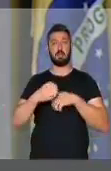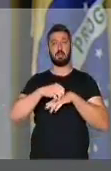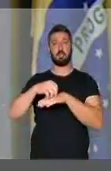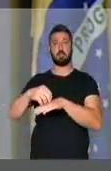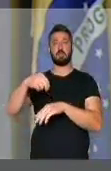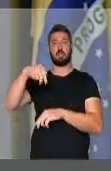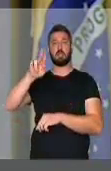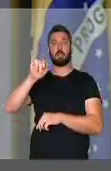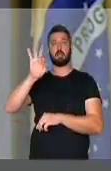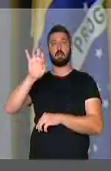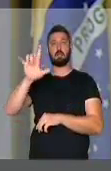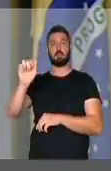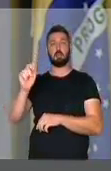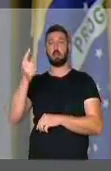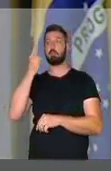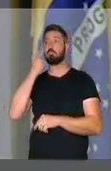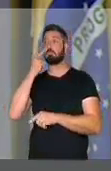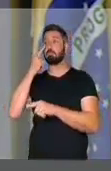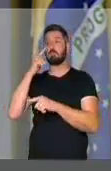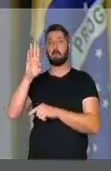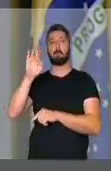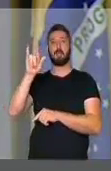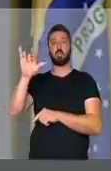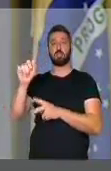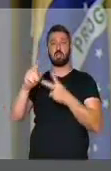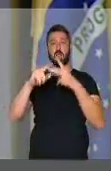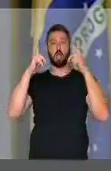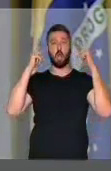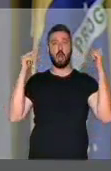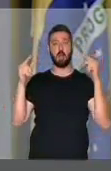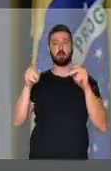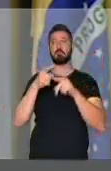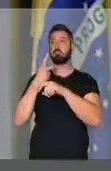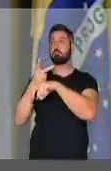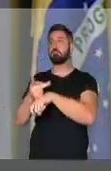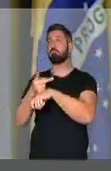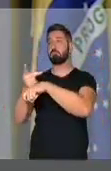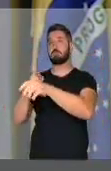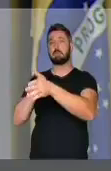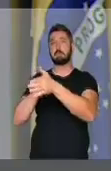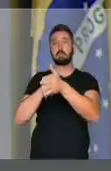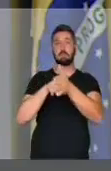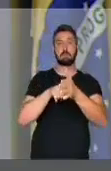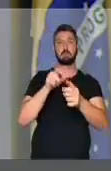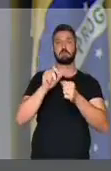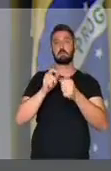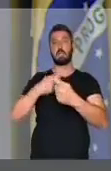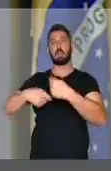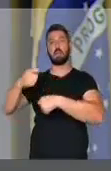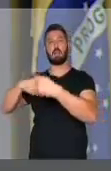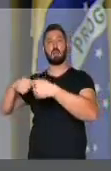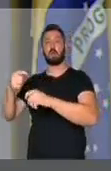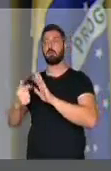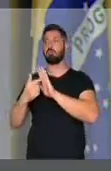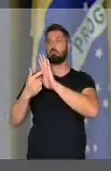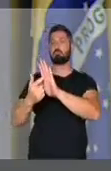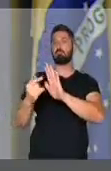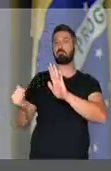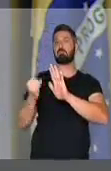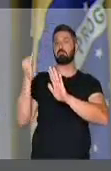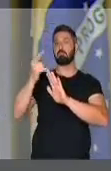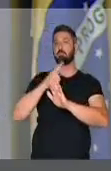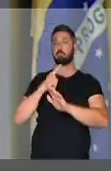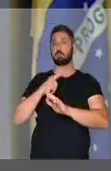transporte, Maurício Quintela, que na Bélgica e na Holanda é procurando fazer negócio, mostrando a